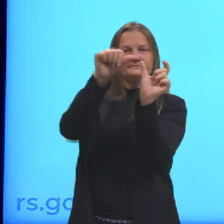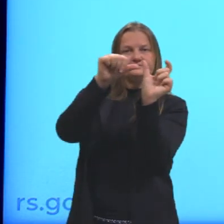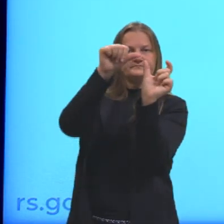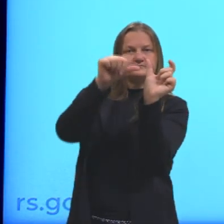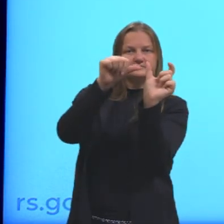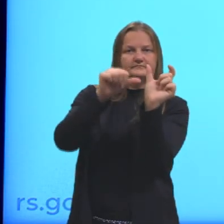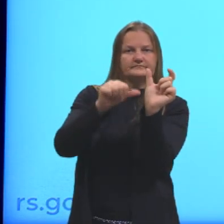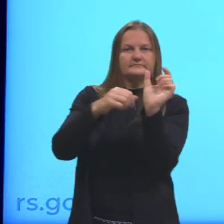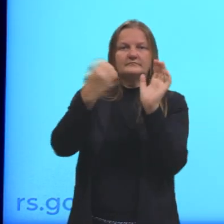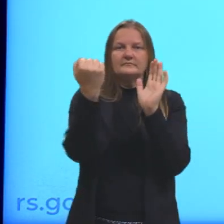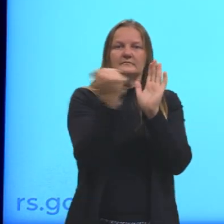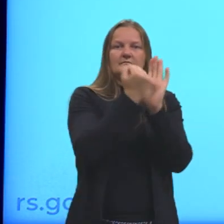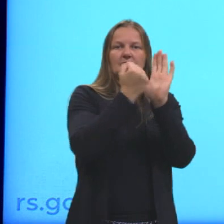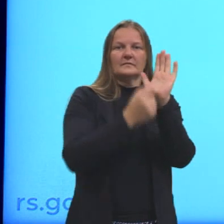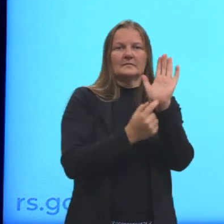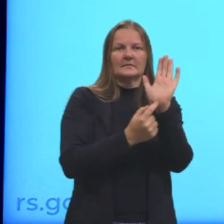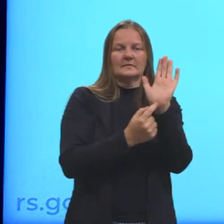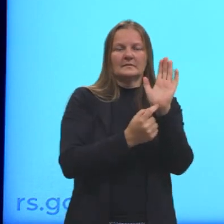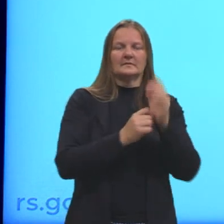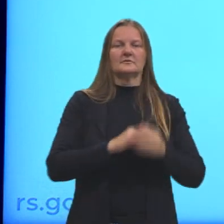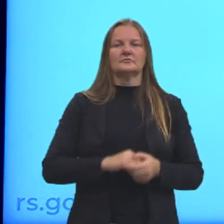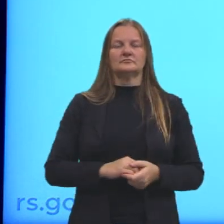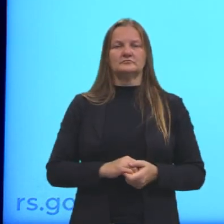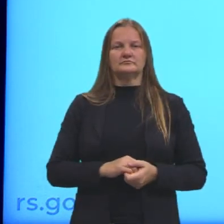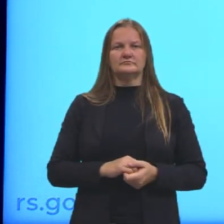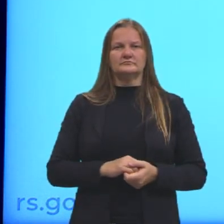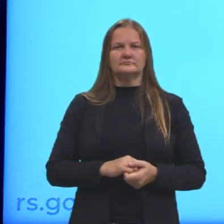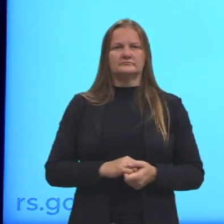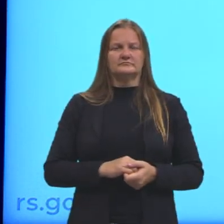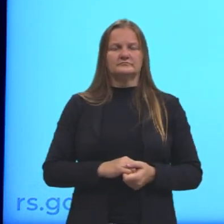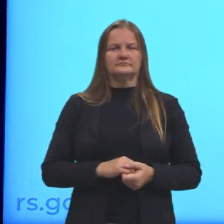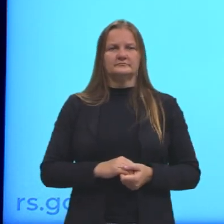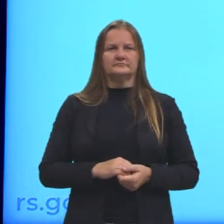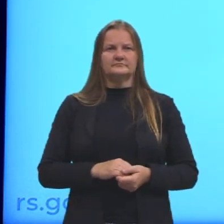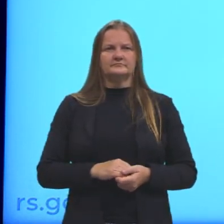a marcação do passado dentro da minha frase.